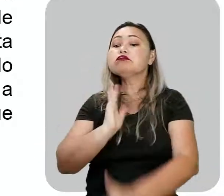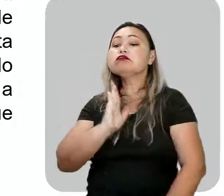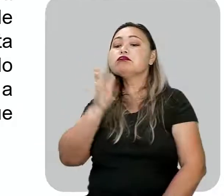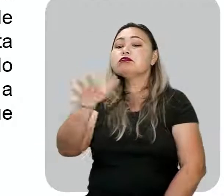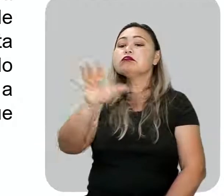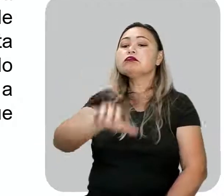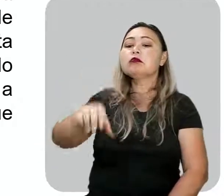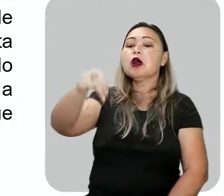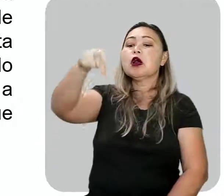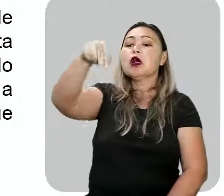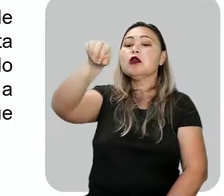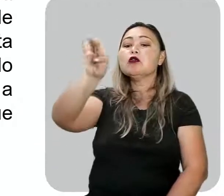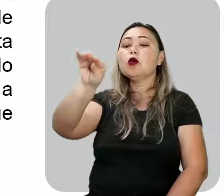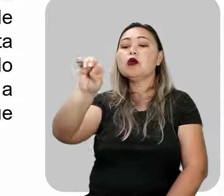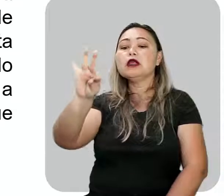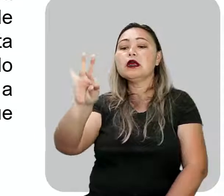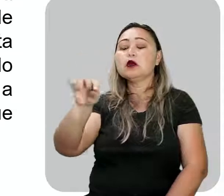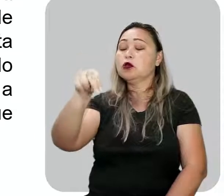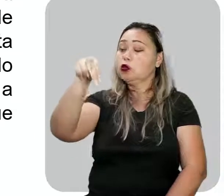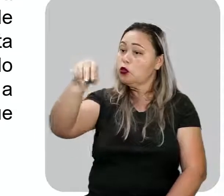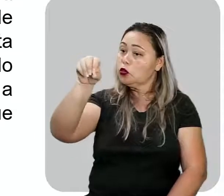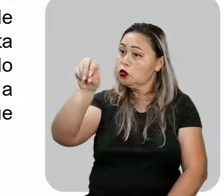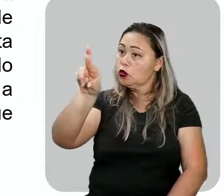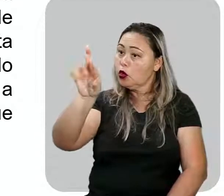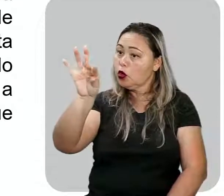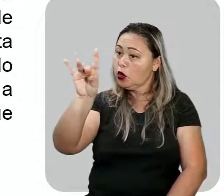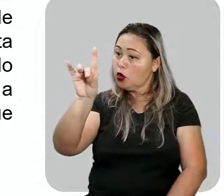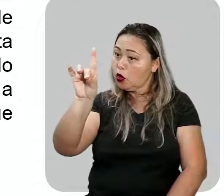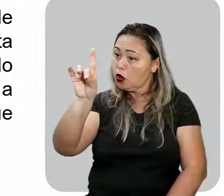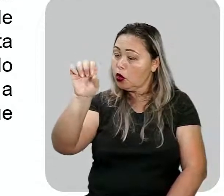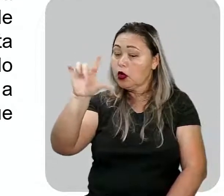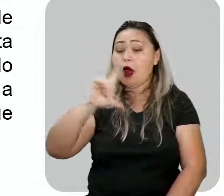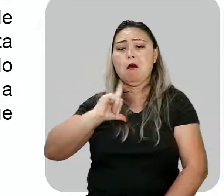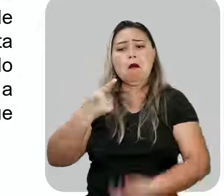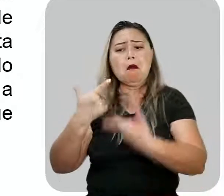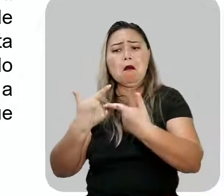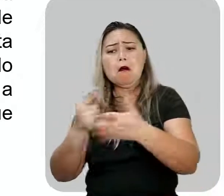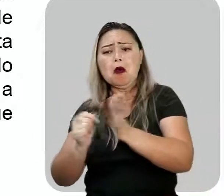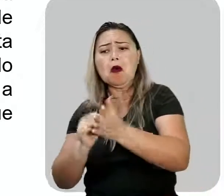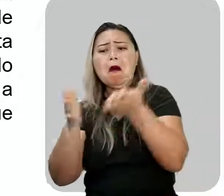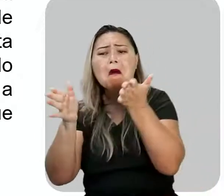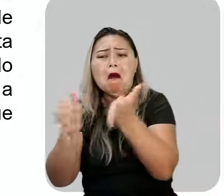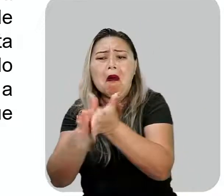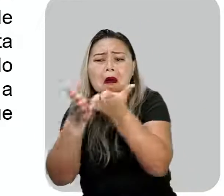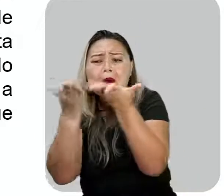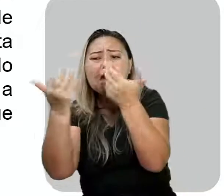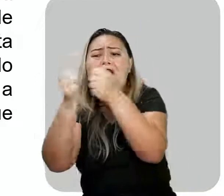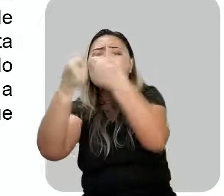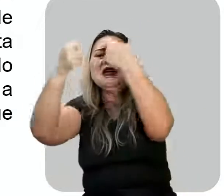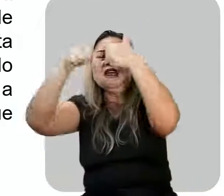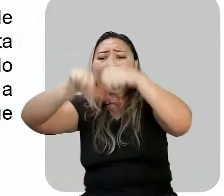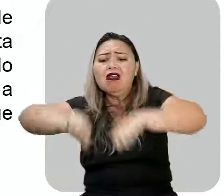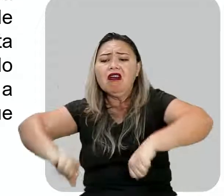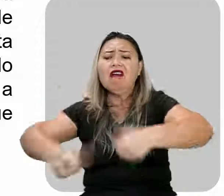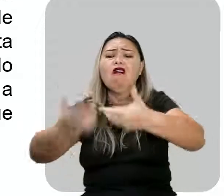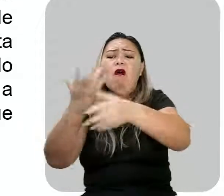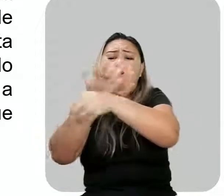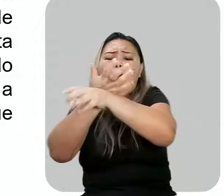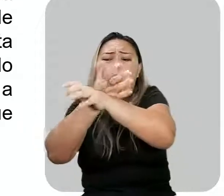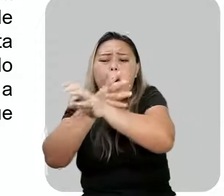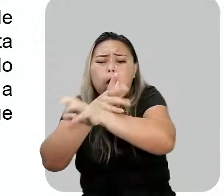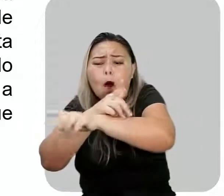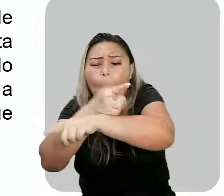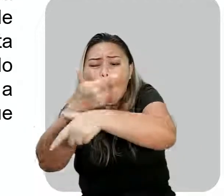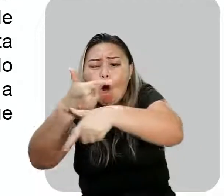na parte do Nordeste, para mostrar a cerca, a pobreza, e nesse período